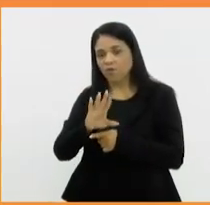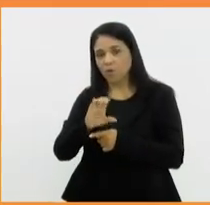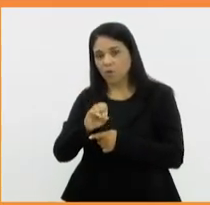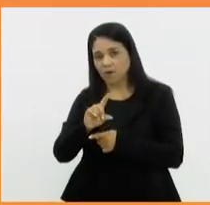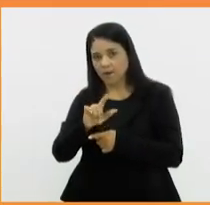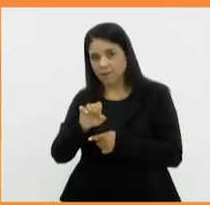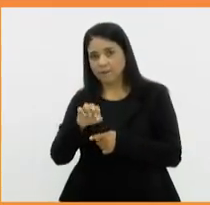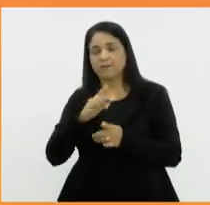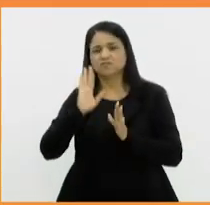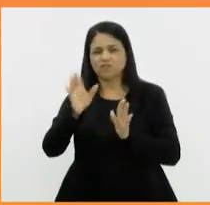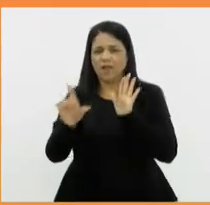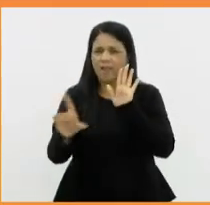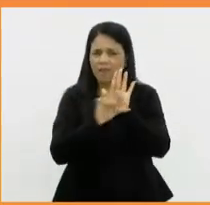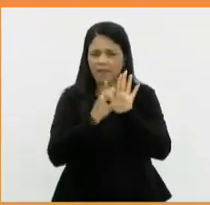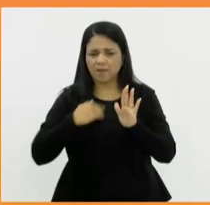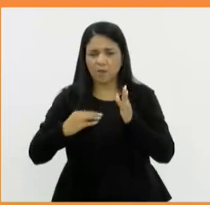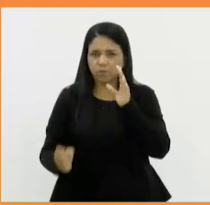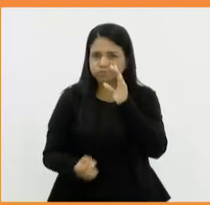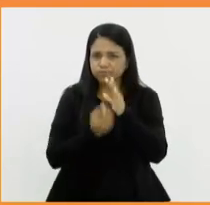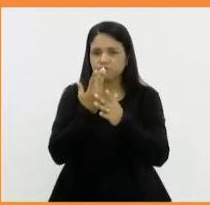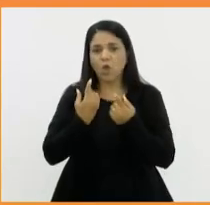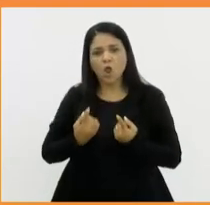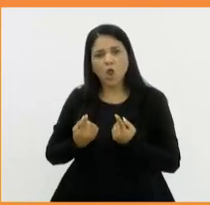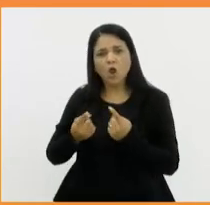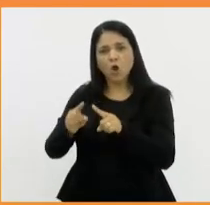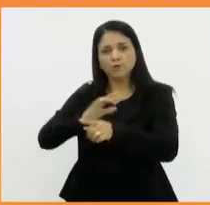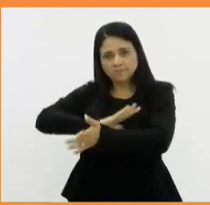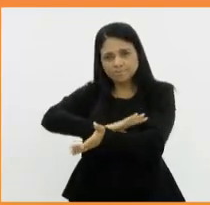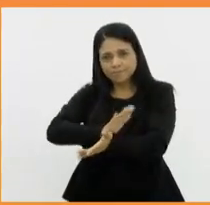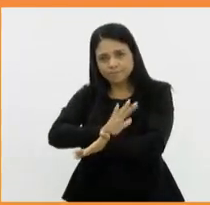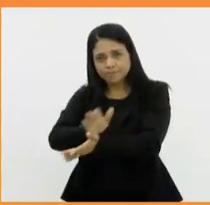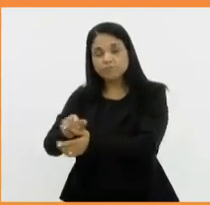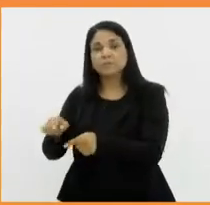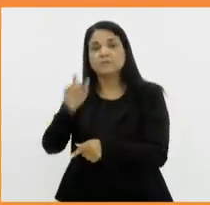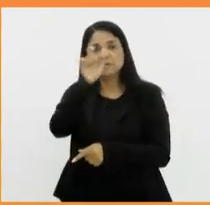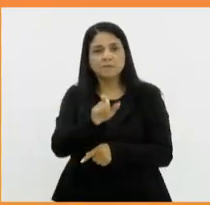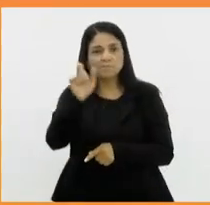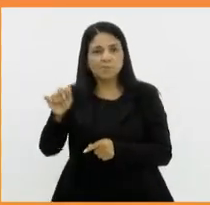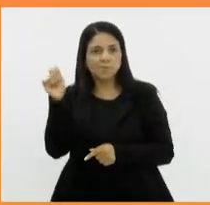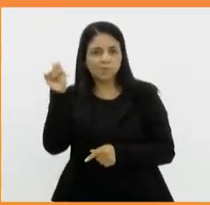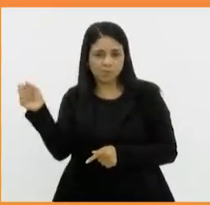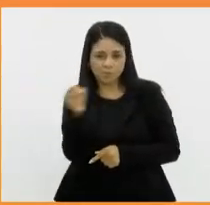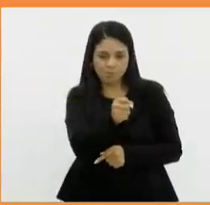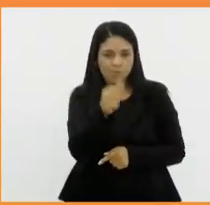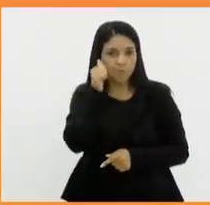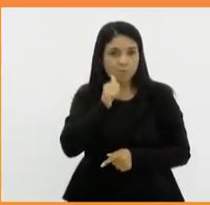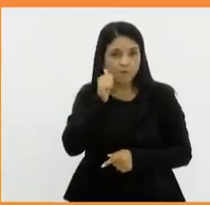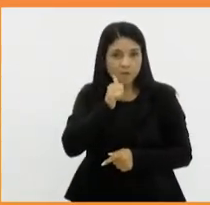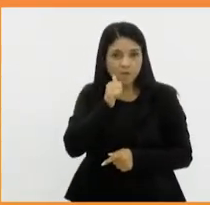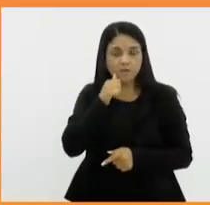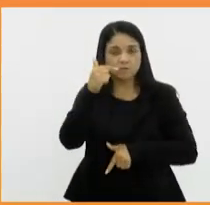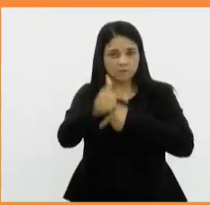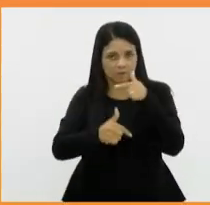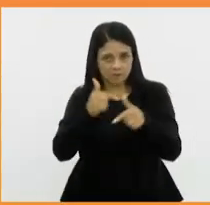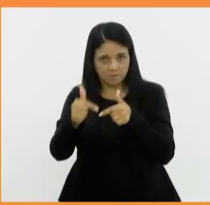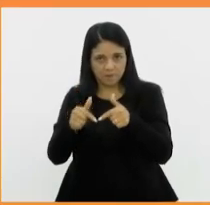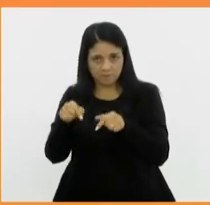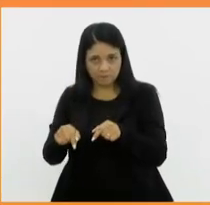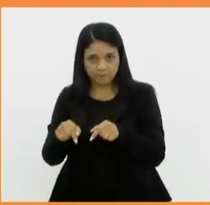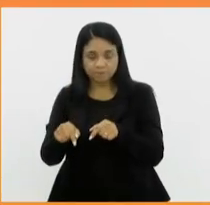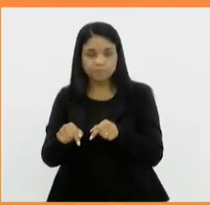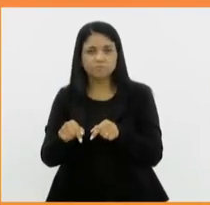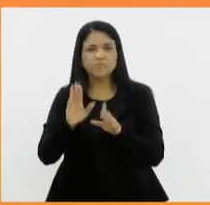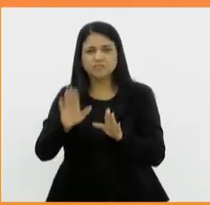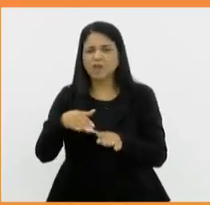que promove a política de combate à discriminação da mulher no mercado de trabalho. Apesar da mulher já